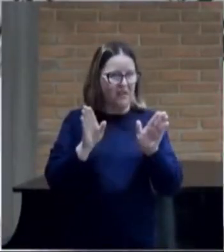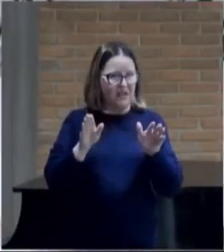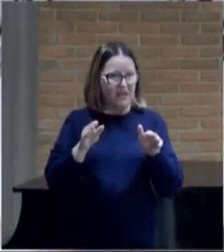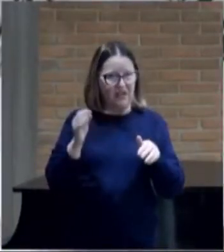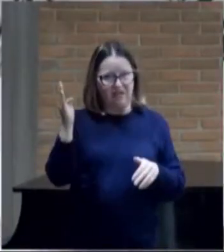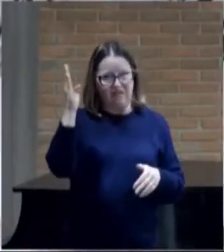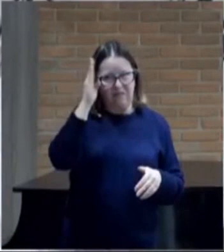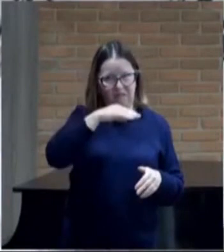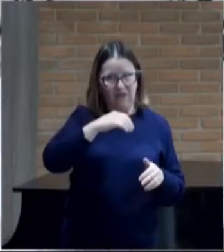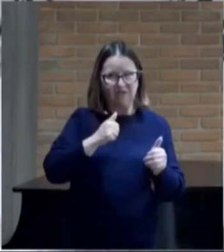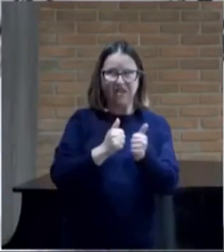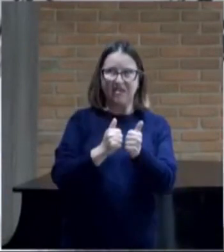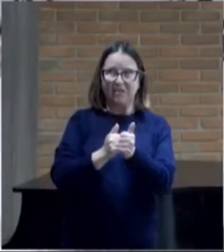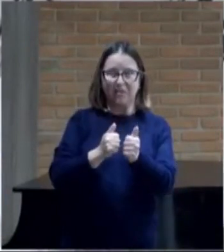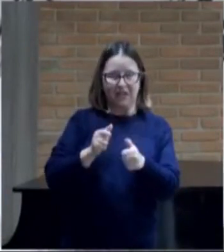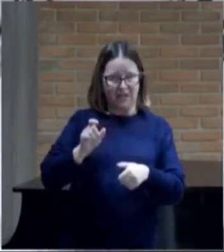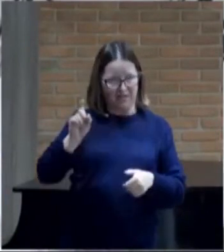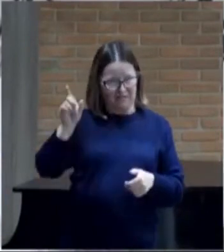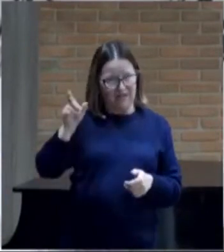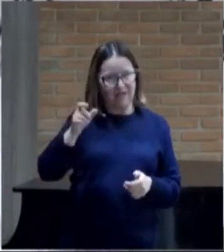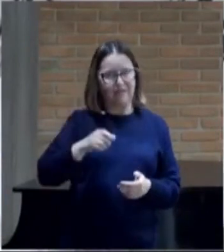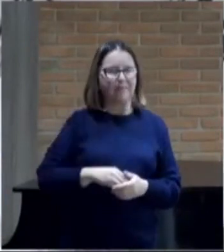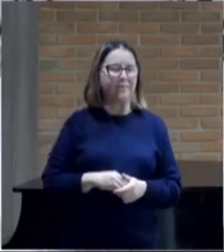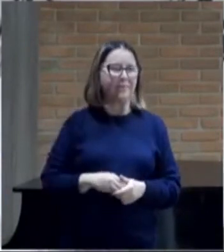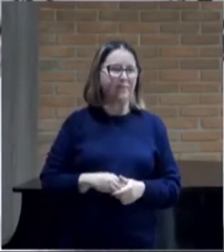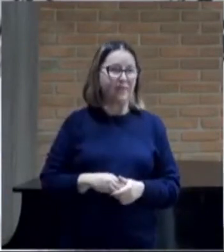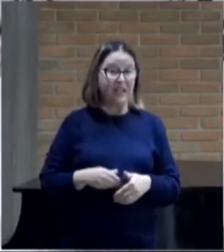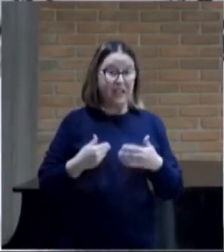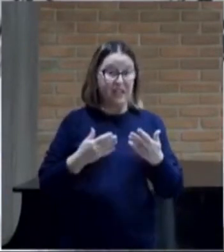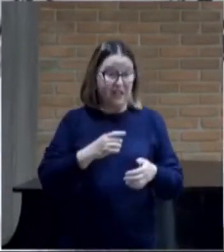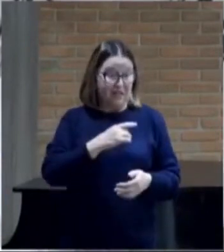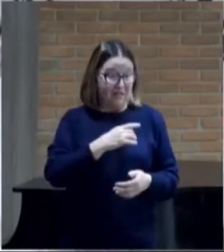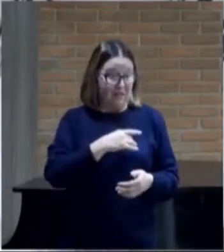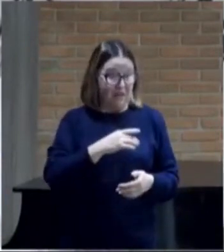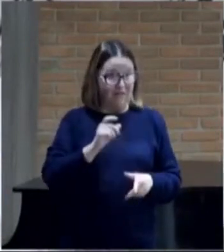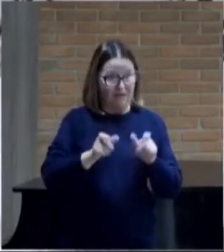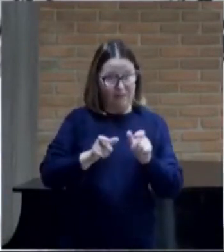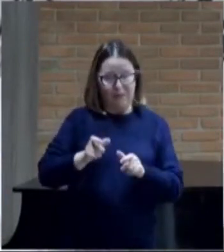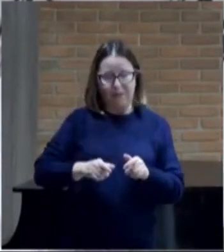nas pessoas. E nós precisamos